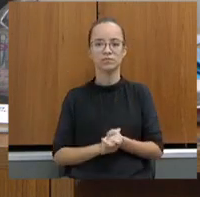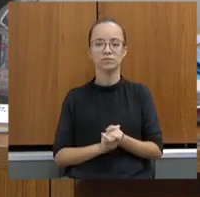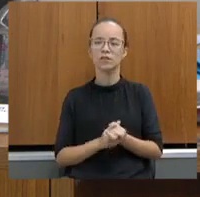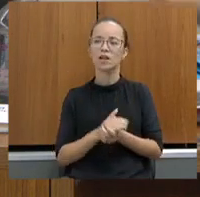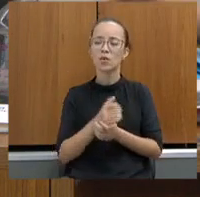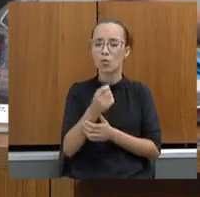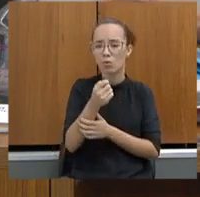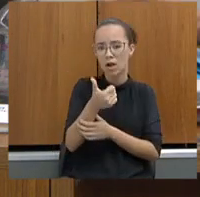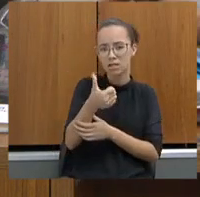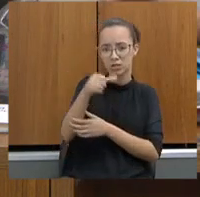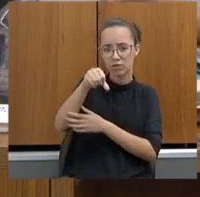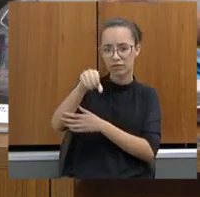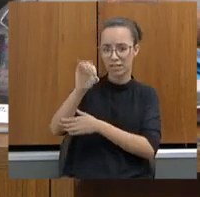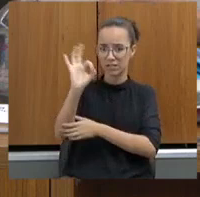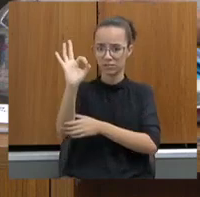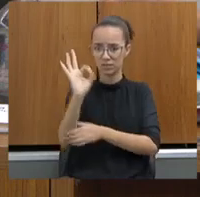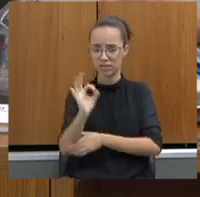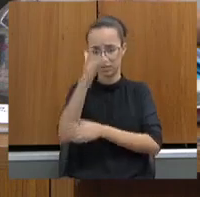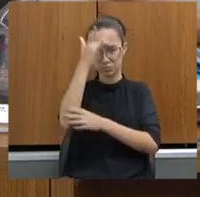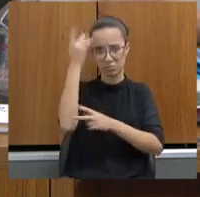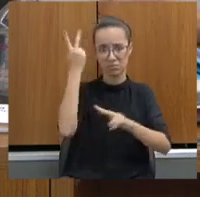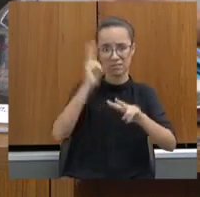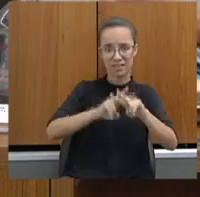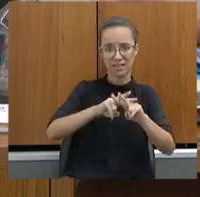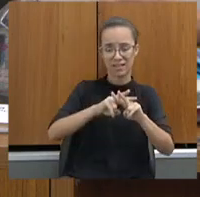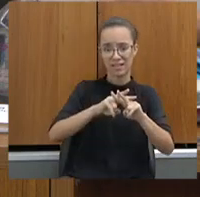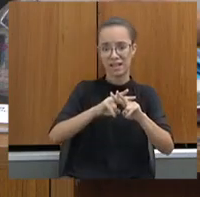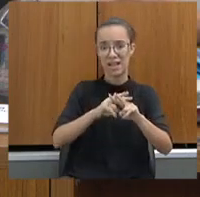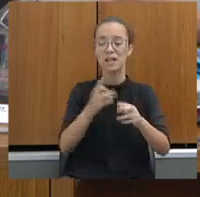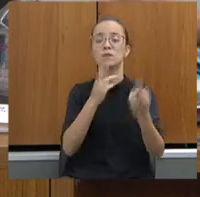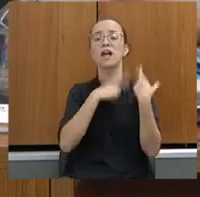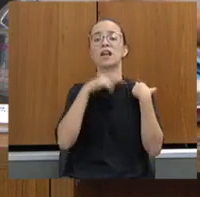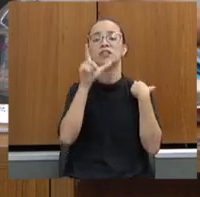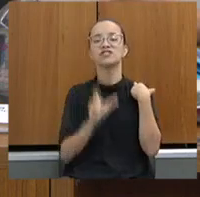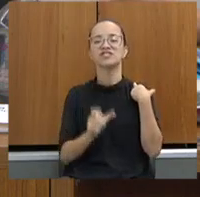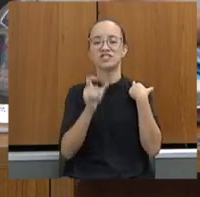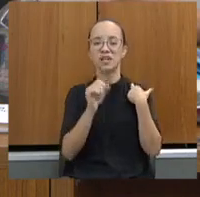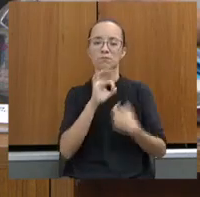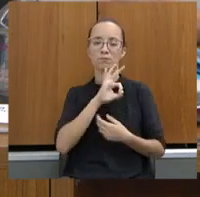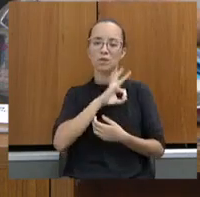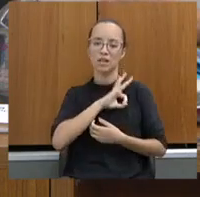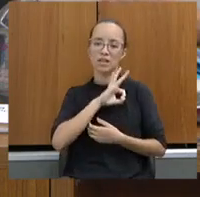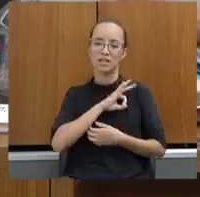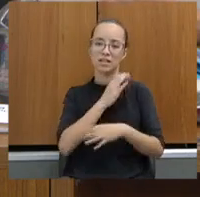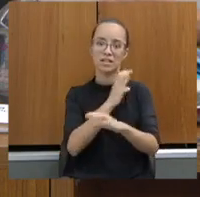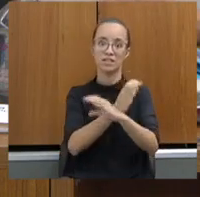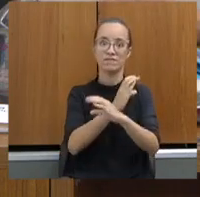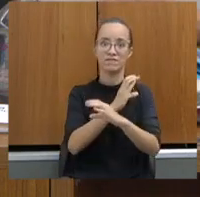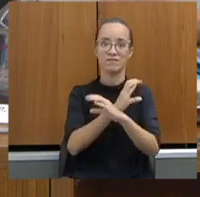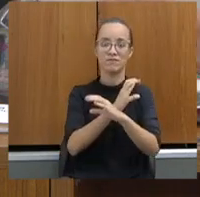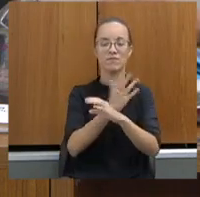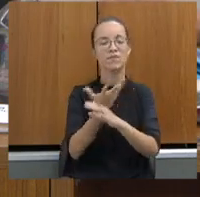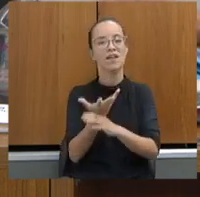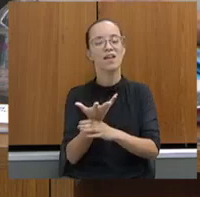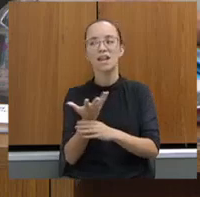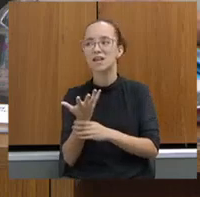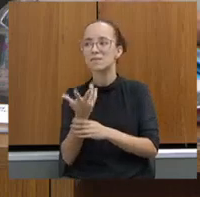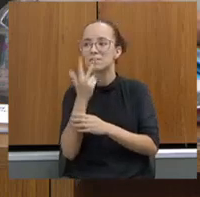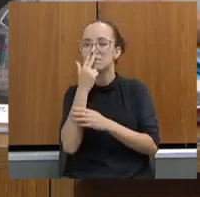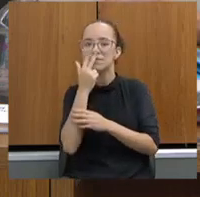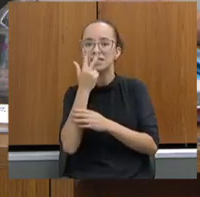90% dos presos estavam com a polícia civil, o delegado era quase um carcereiro, era um negócio assim,